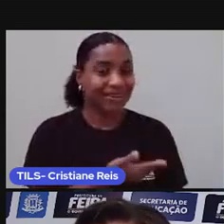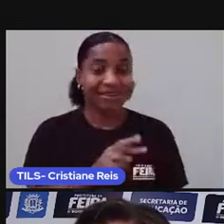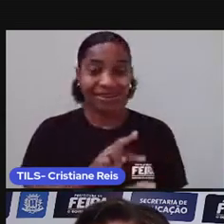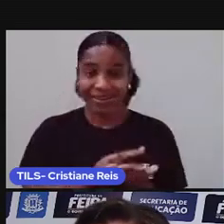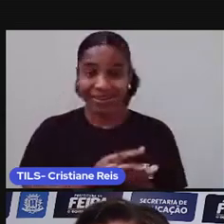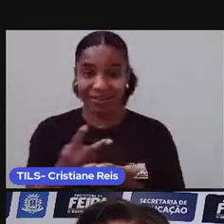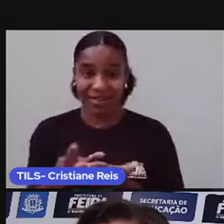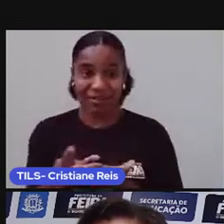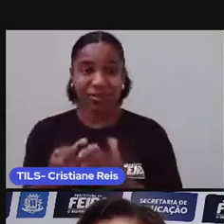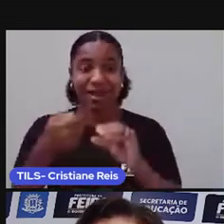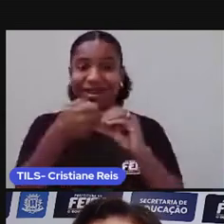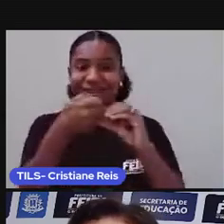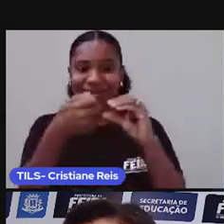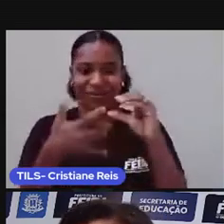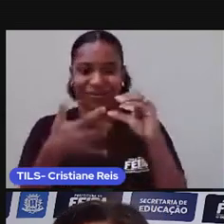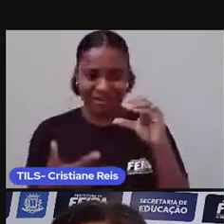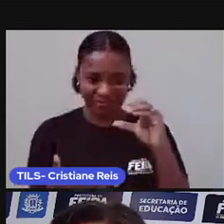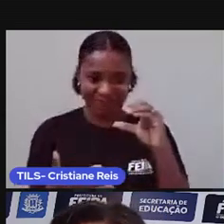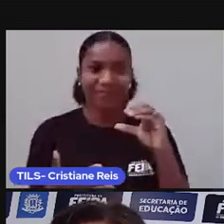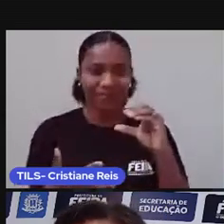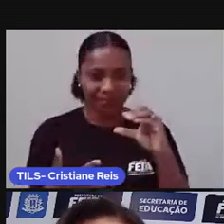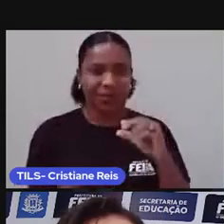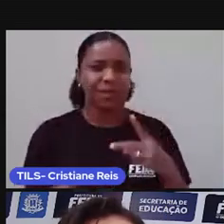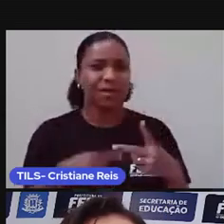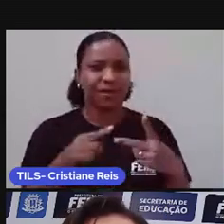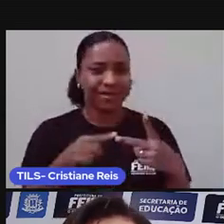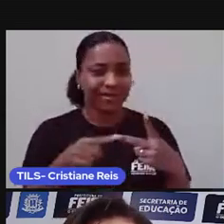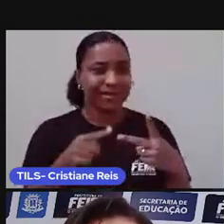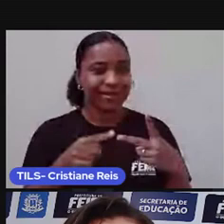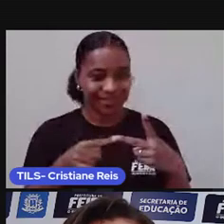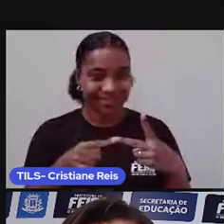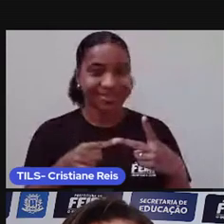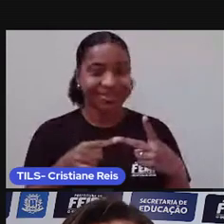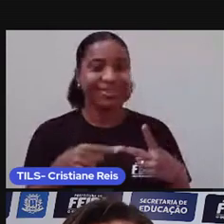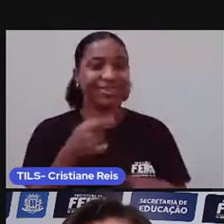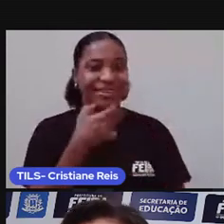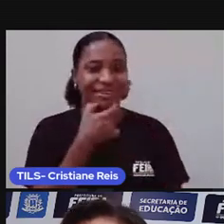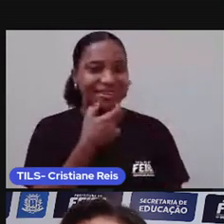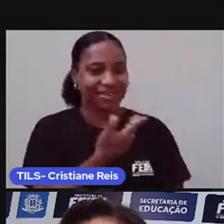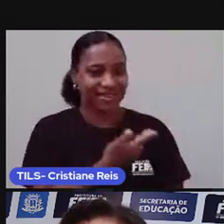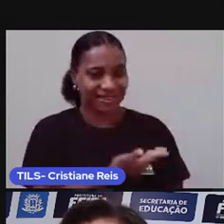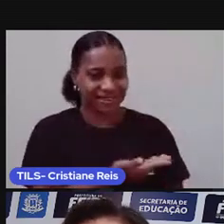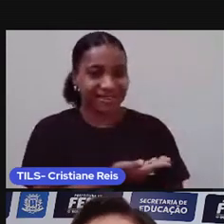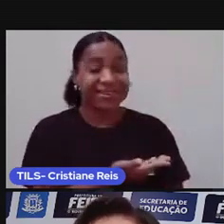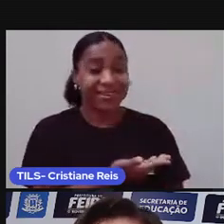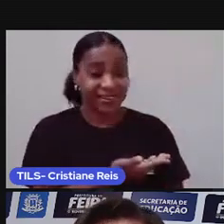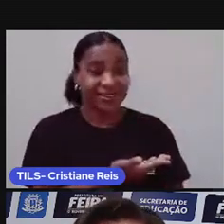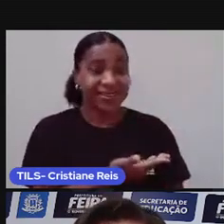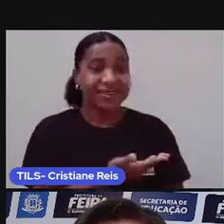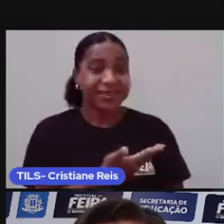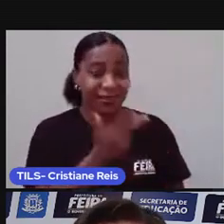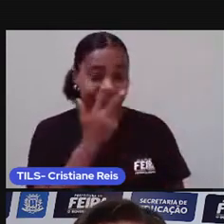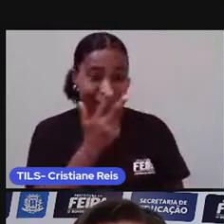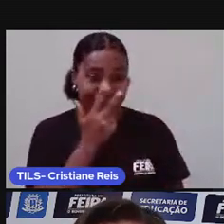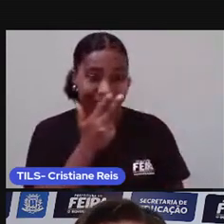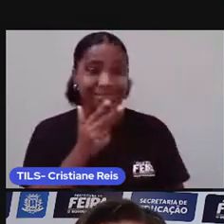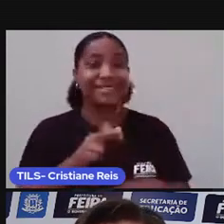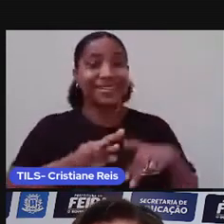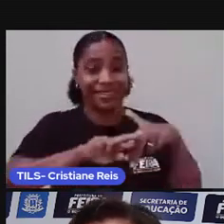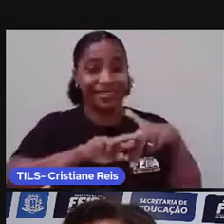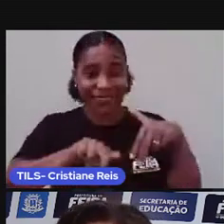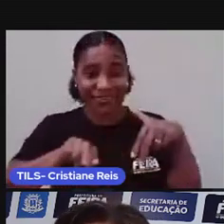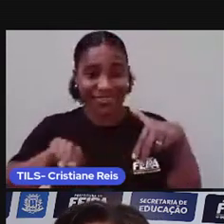Aspectos. Diverse. E nós, inclusive, já conhecemos essa palavra. Diversidade.